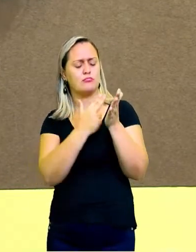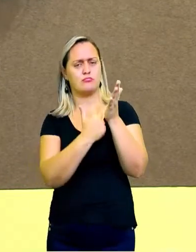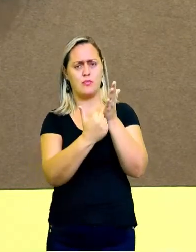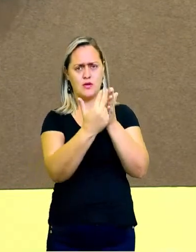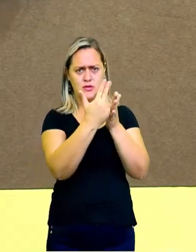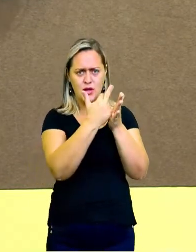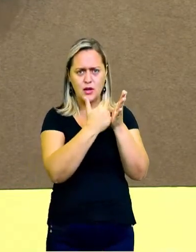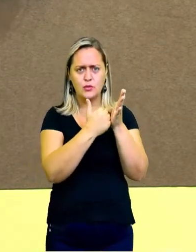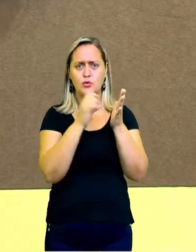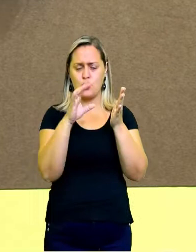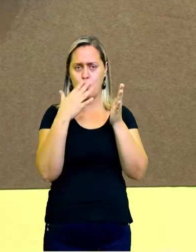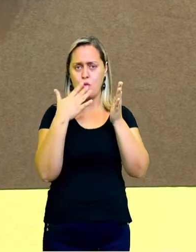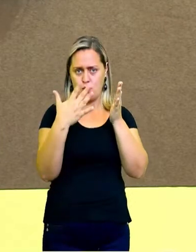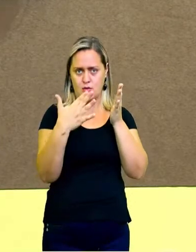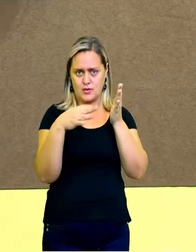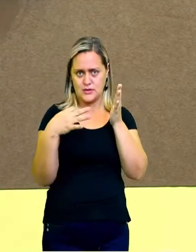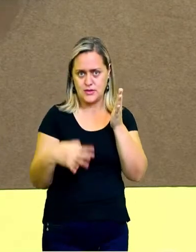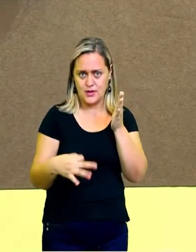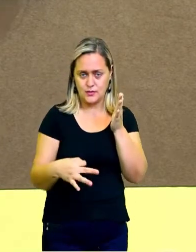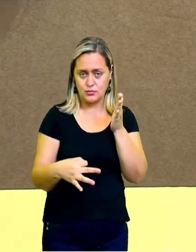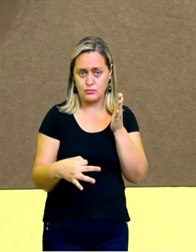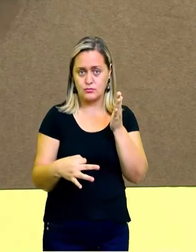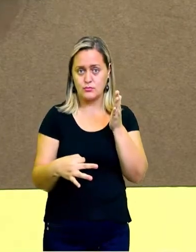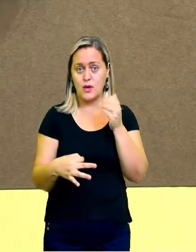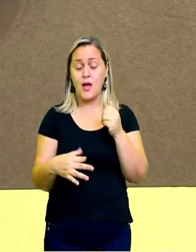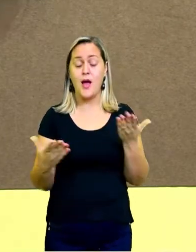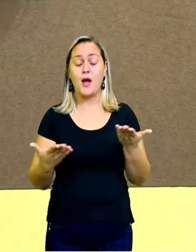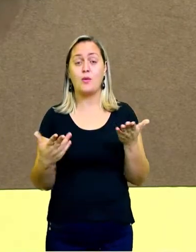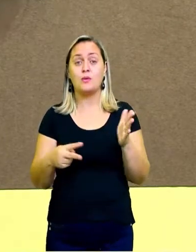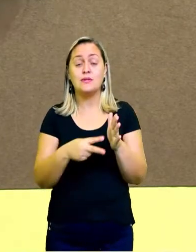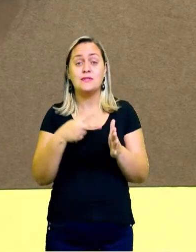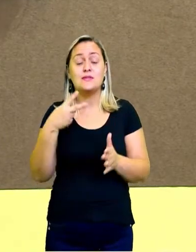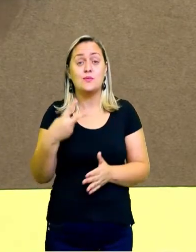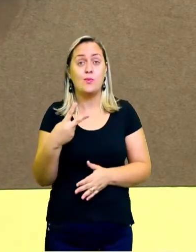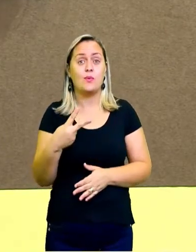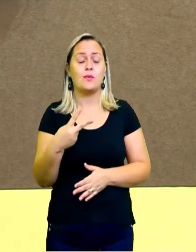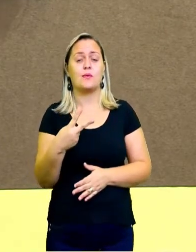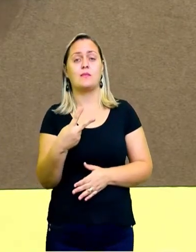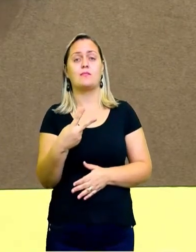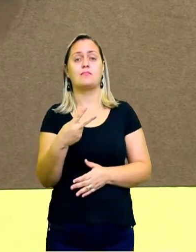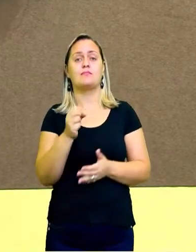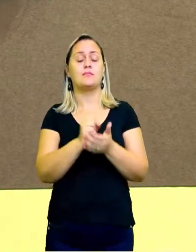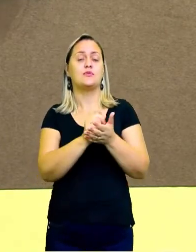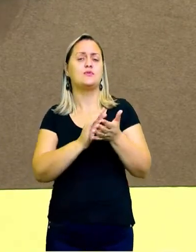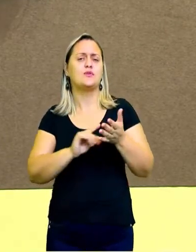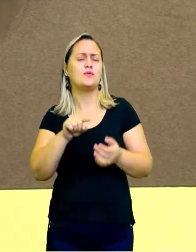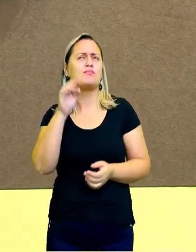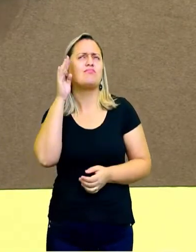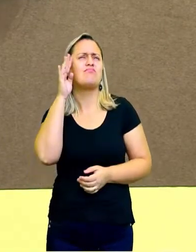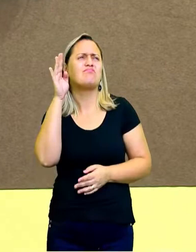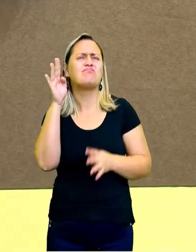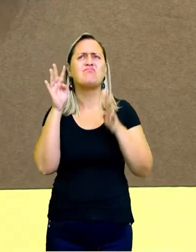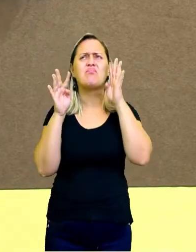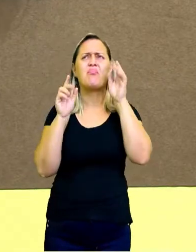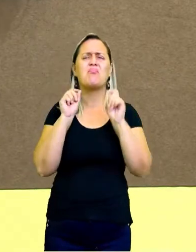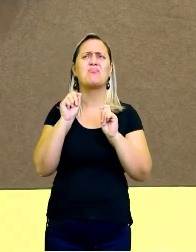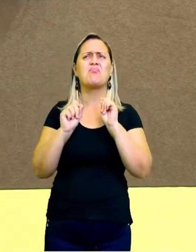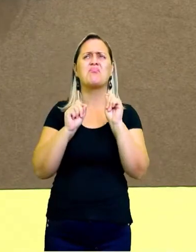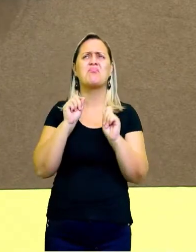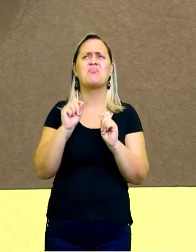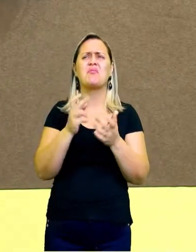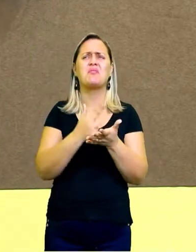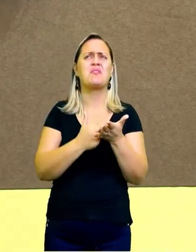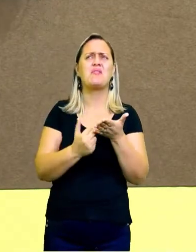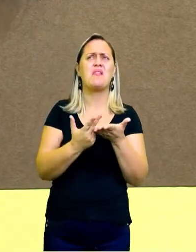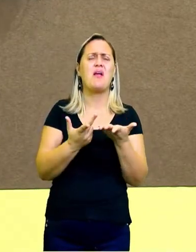Então você vai primeiro imaginar o que você quer. Ah, eu quero desenhar, ah, eu quero desenhar uma pessoa, ah, eu quero